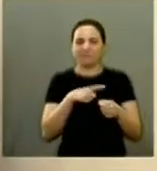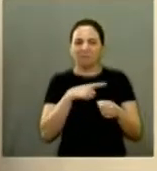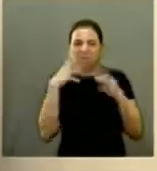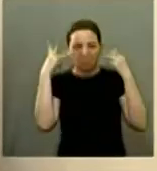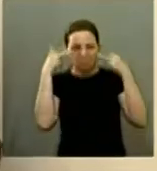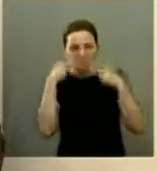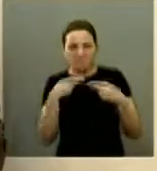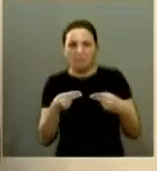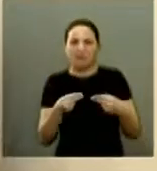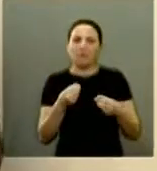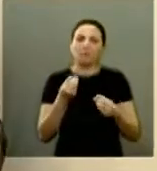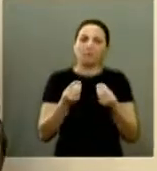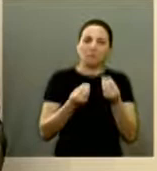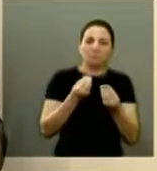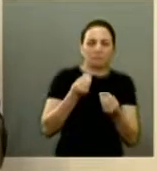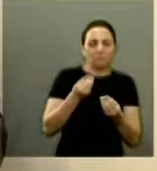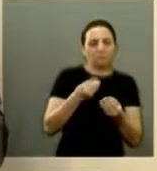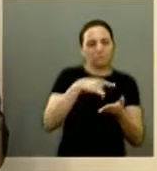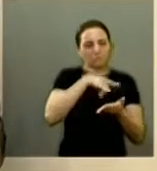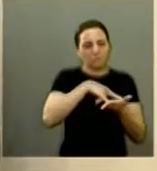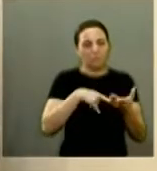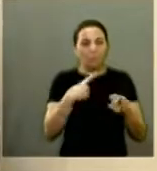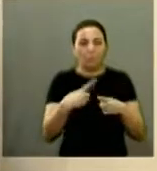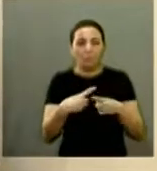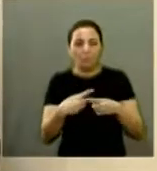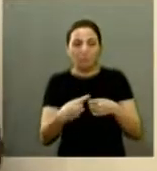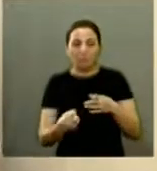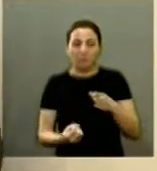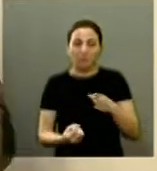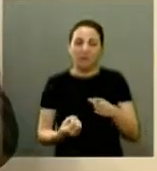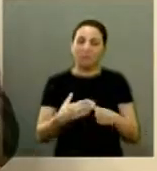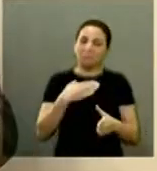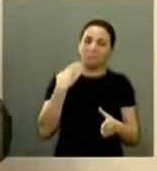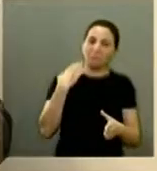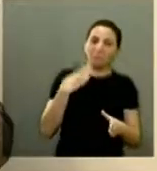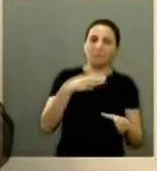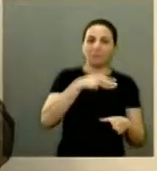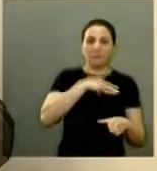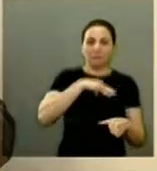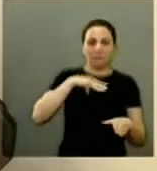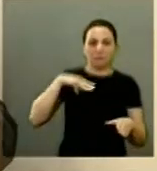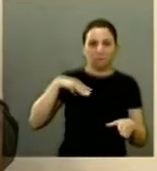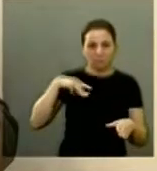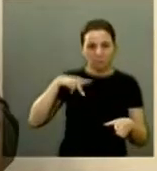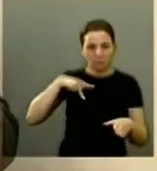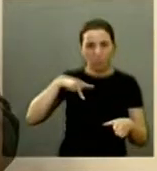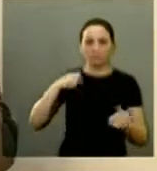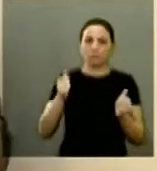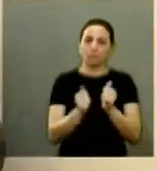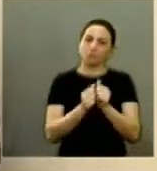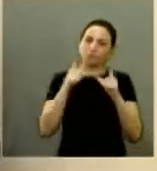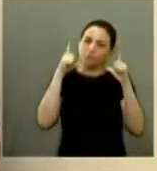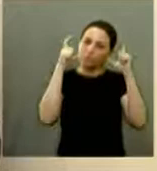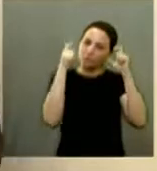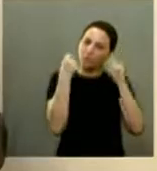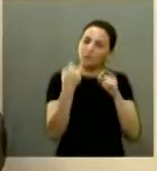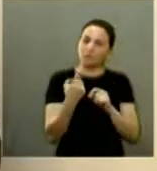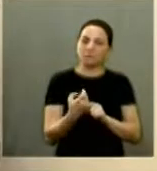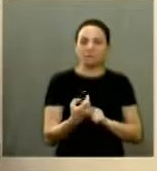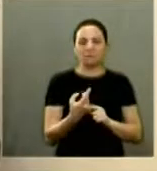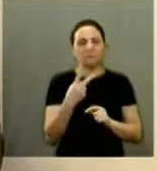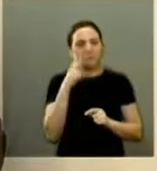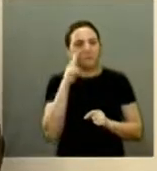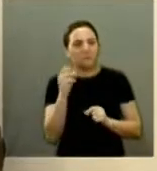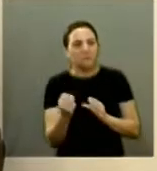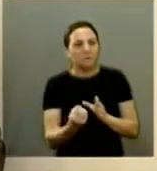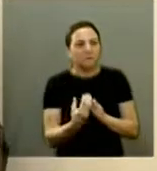porque ele faleceu nós estamos encaminhando essa denúncia ao ministério público junto com as fotos para ver se toma uma providência